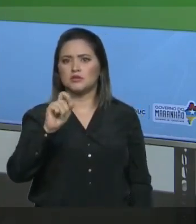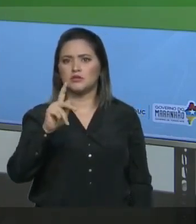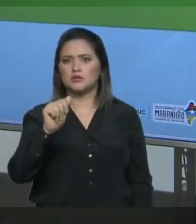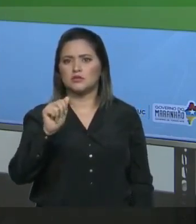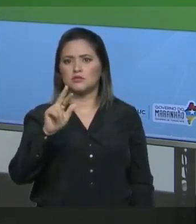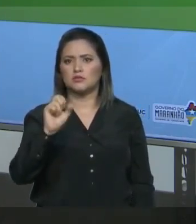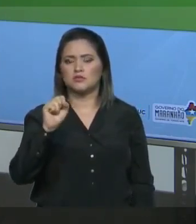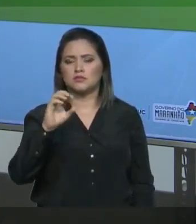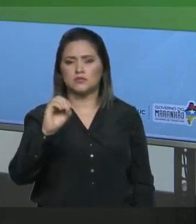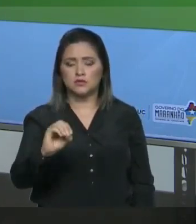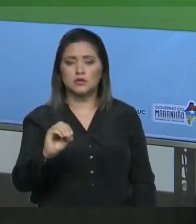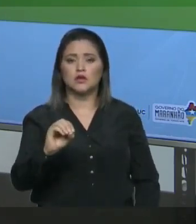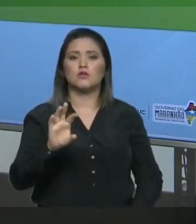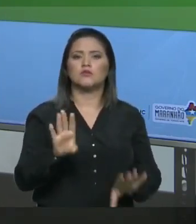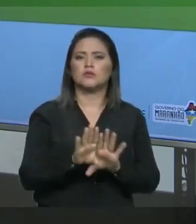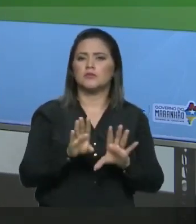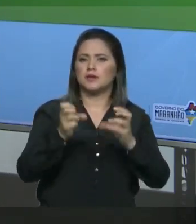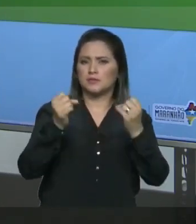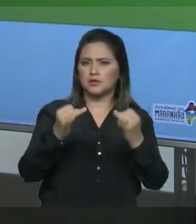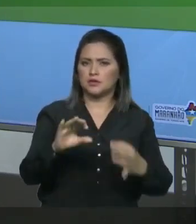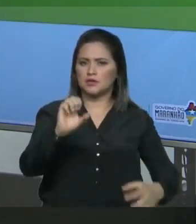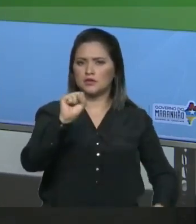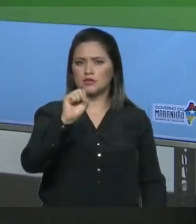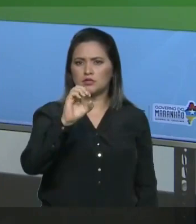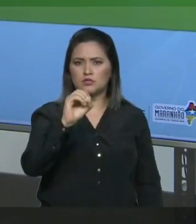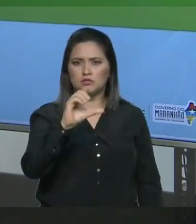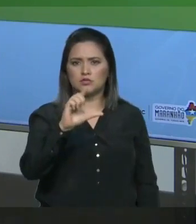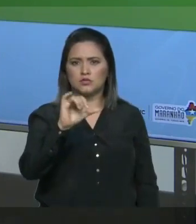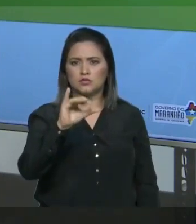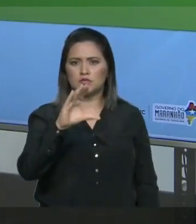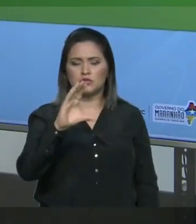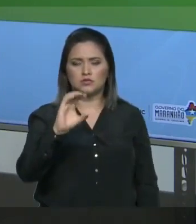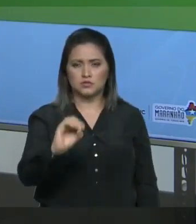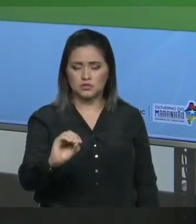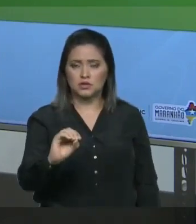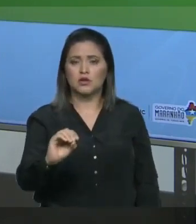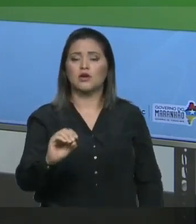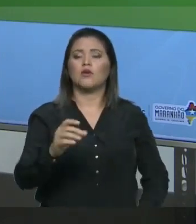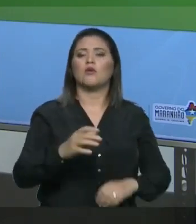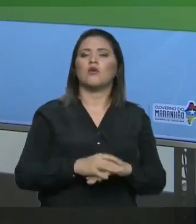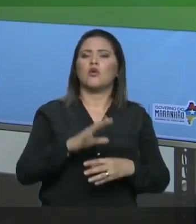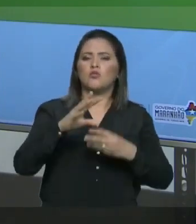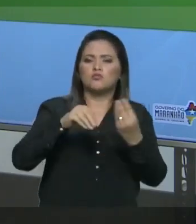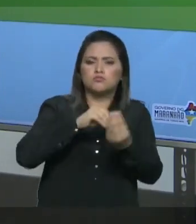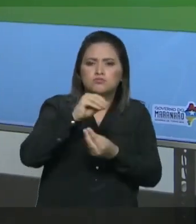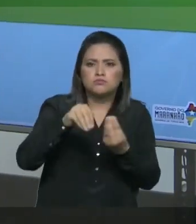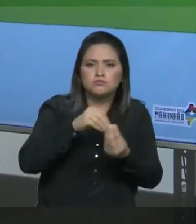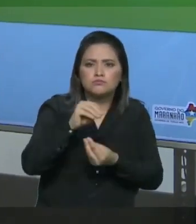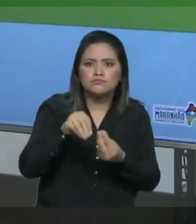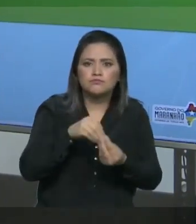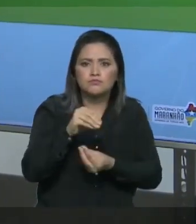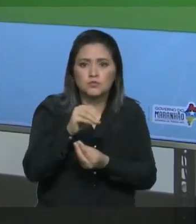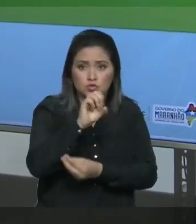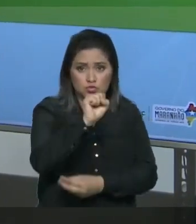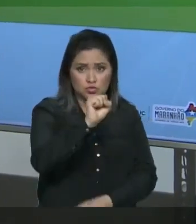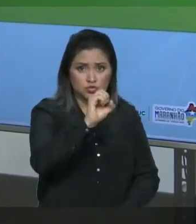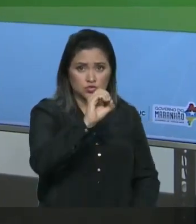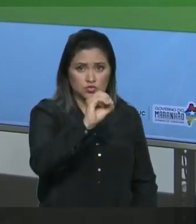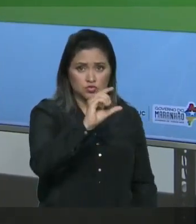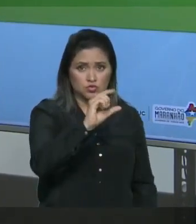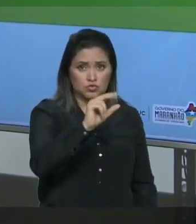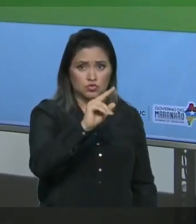Identificando a solução como um sistema homogêneo, formado por uma parte chamada de soluto e outra parte chamada de